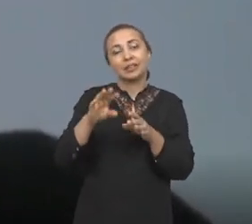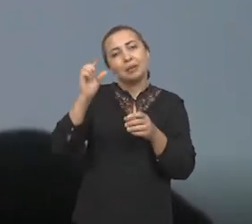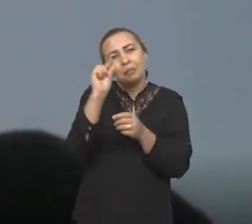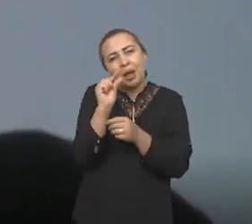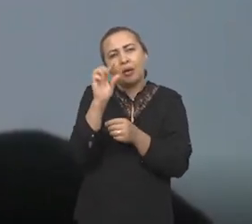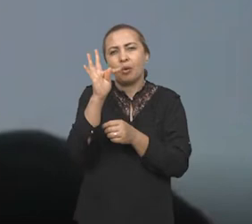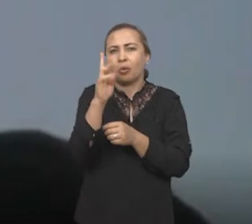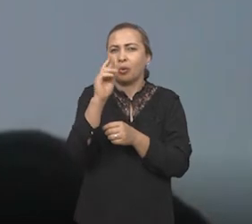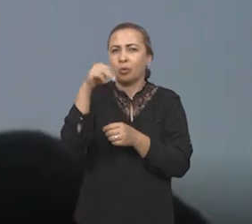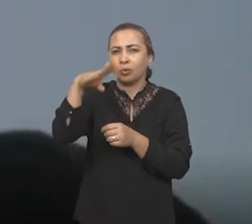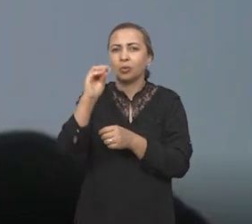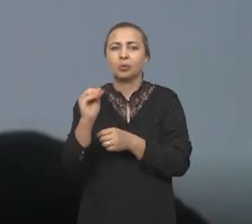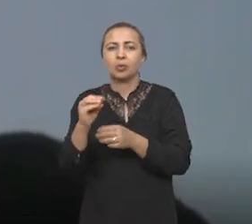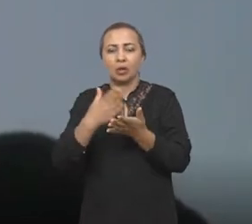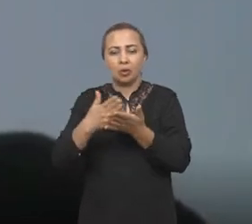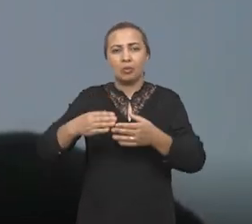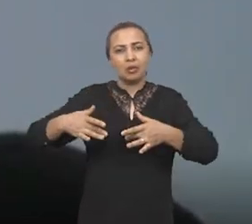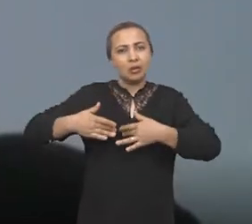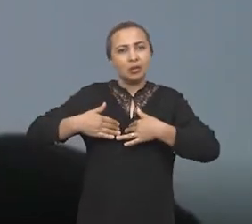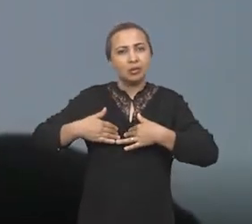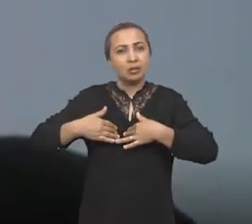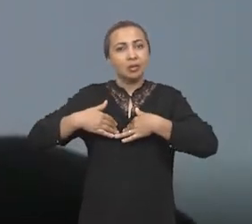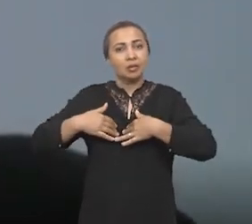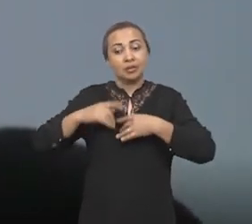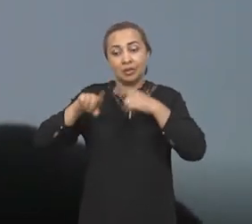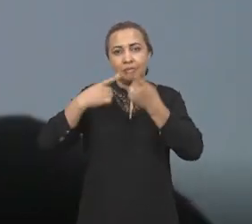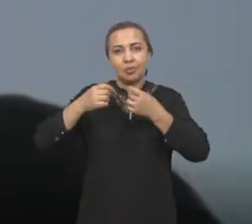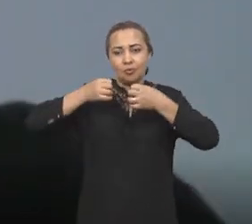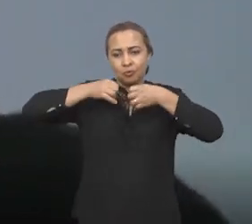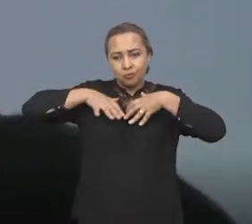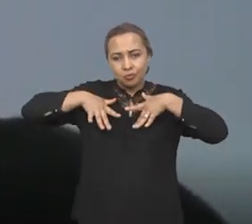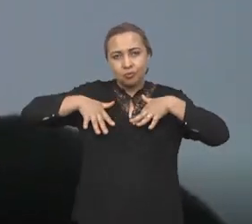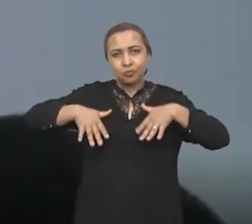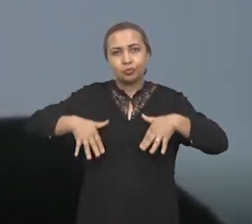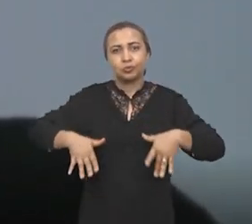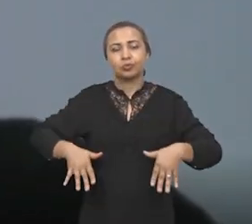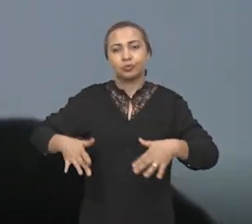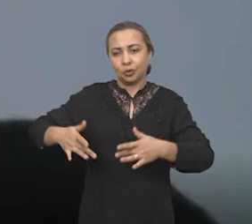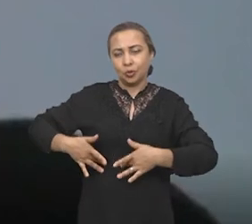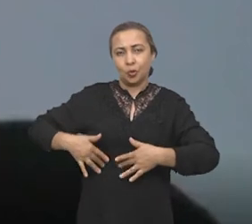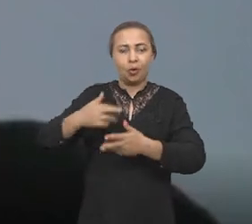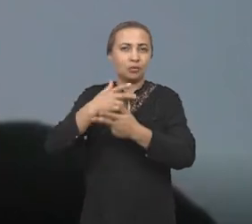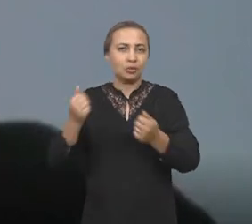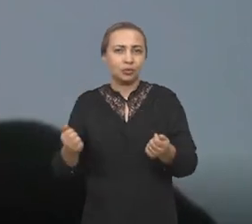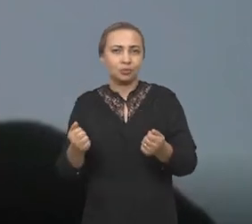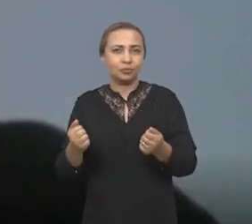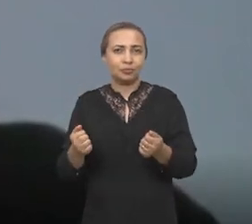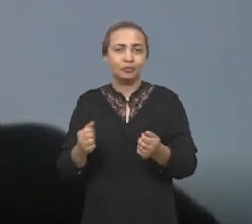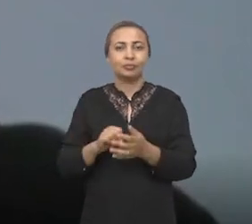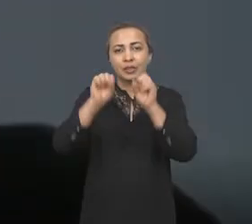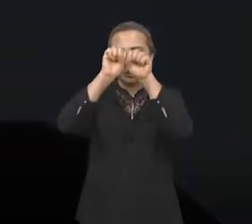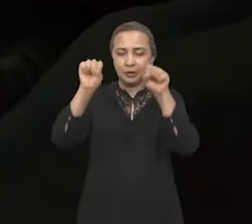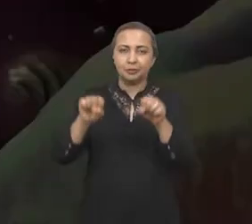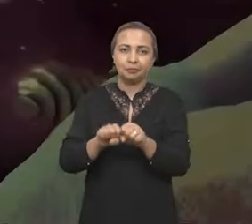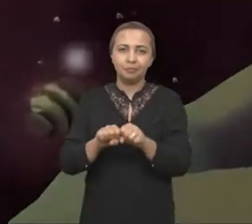formam inicialmente no pulmão e acabam se propagando para todos os órgãos do organismo, né, órgãos e